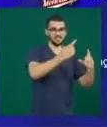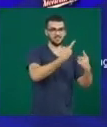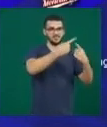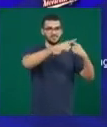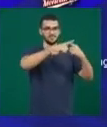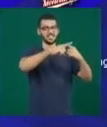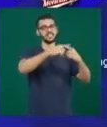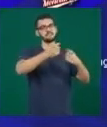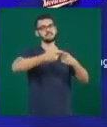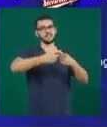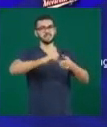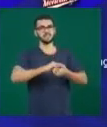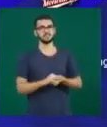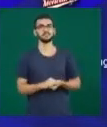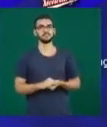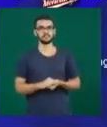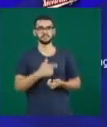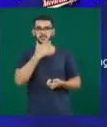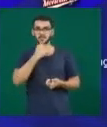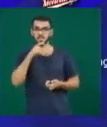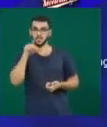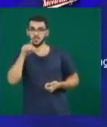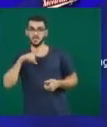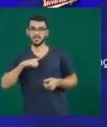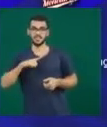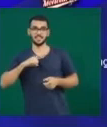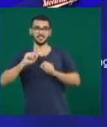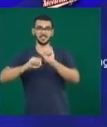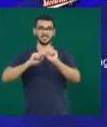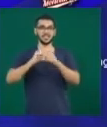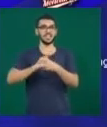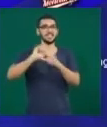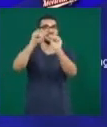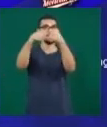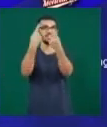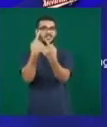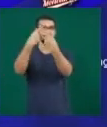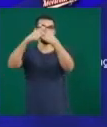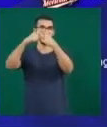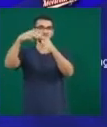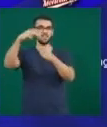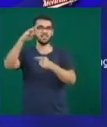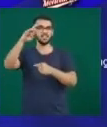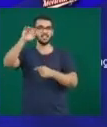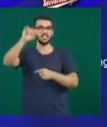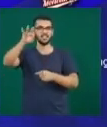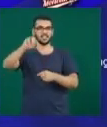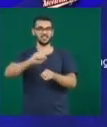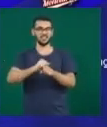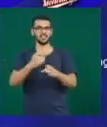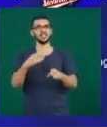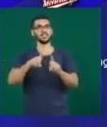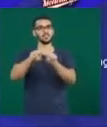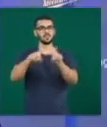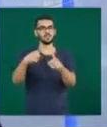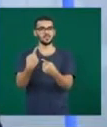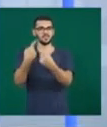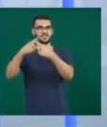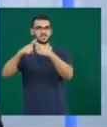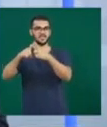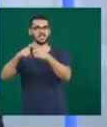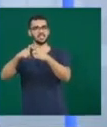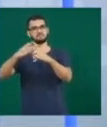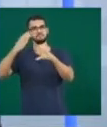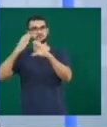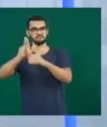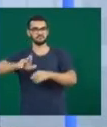Medicina. No masculino, os jogos são entre Educa versus Monetária e Computação versus Engenharia de Uberlândia. Os